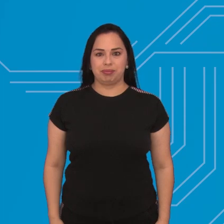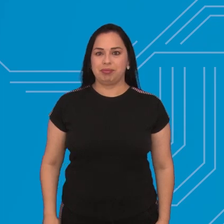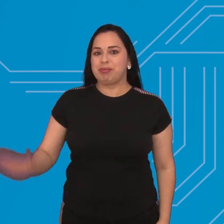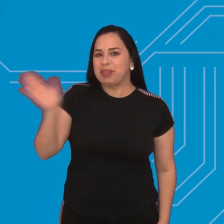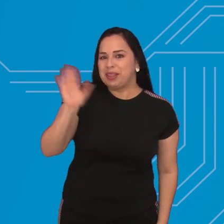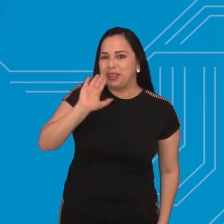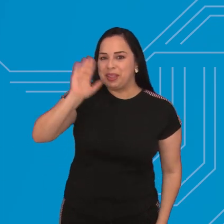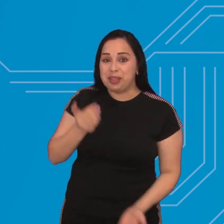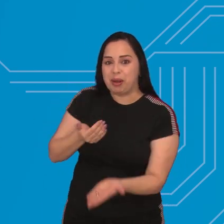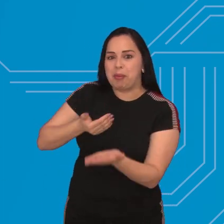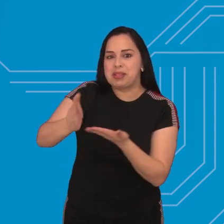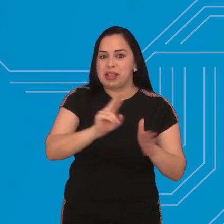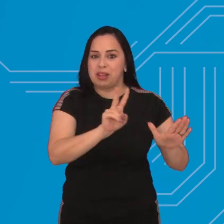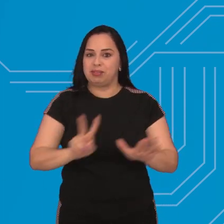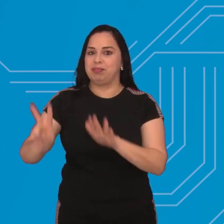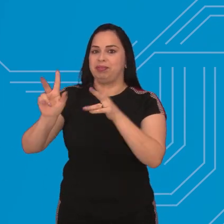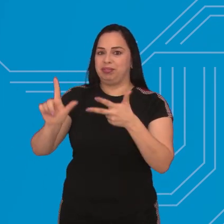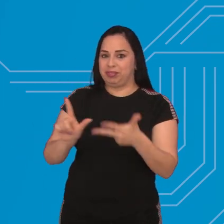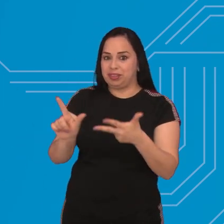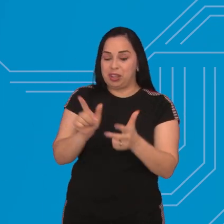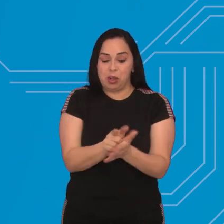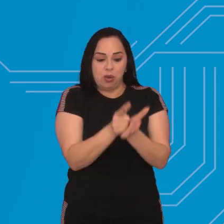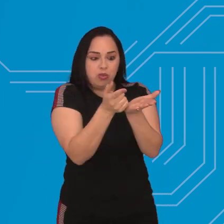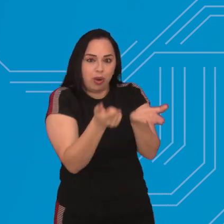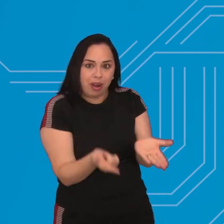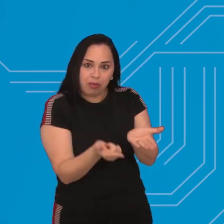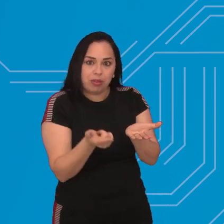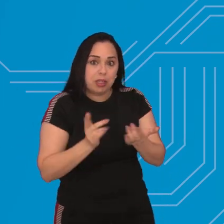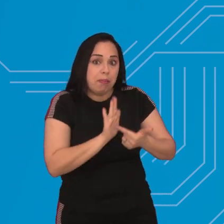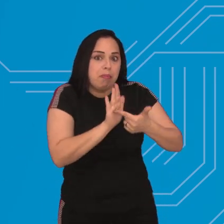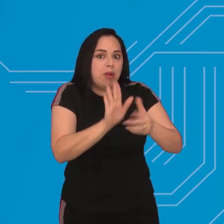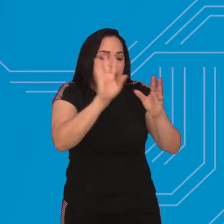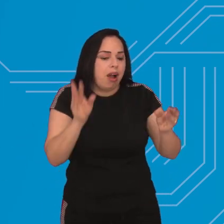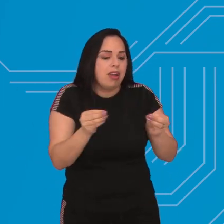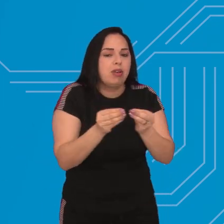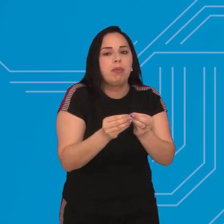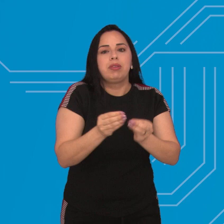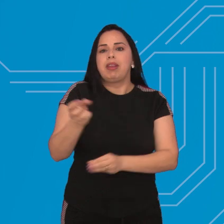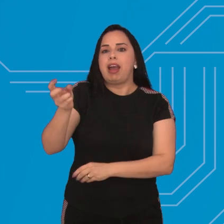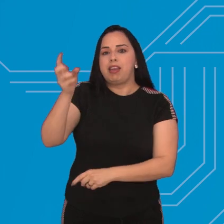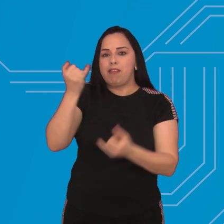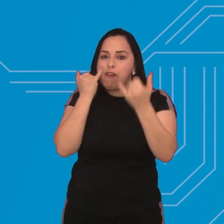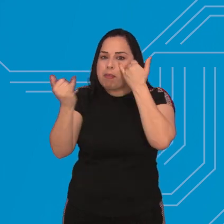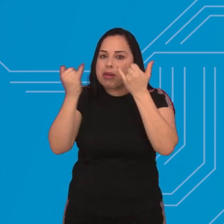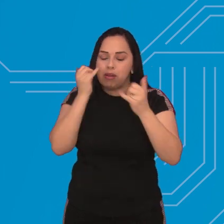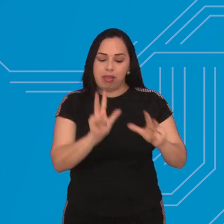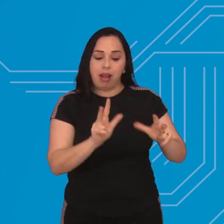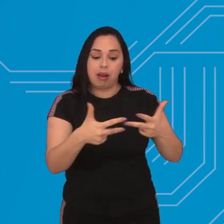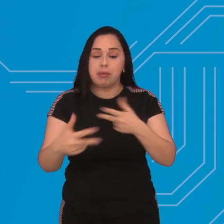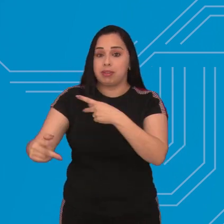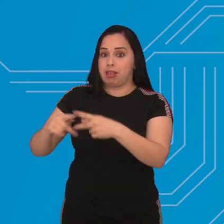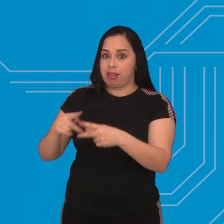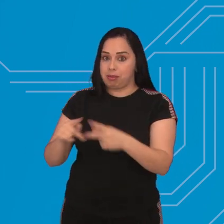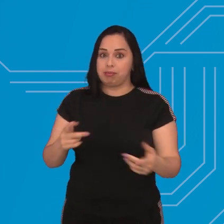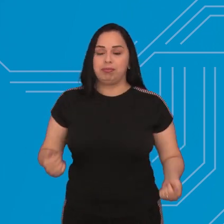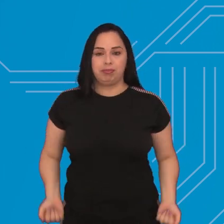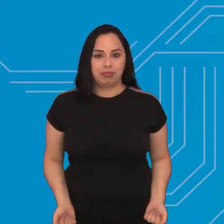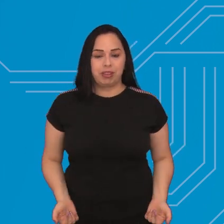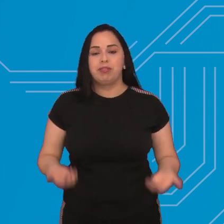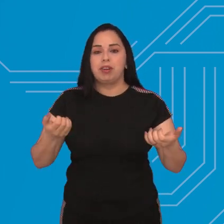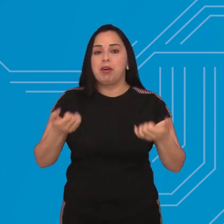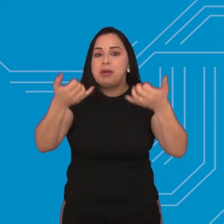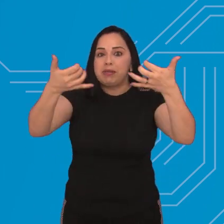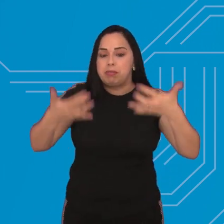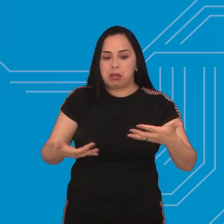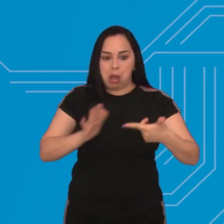Olá, está no ar o Semana Legislativa, o nosso telejornal com resumo das notícias que marcaram a semana aqui na Câmara e na nossa cidade.